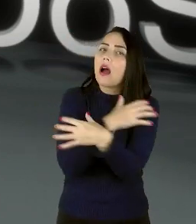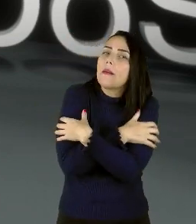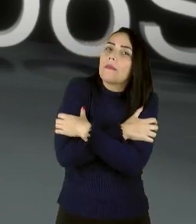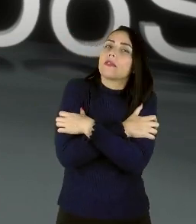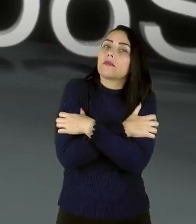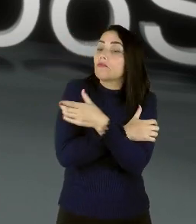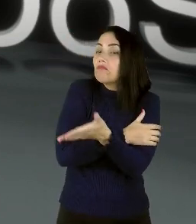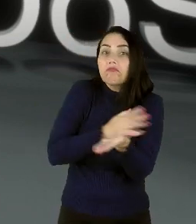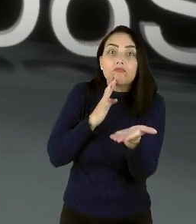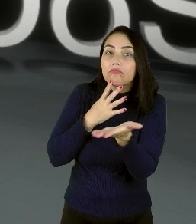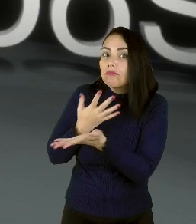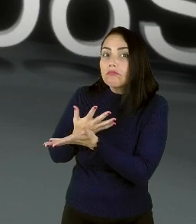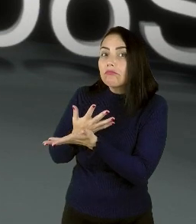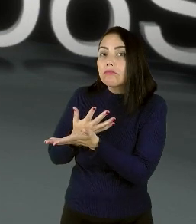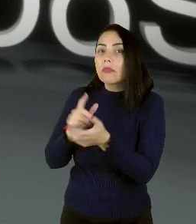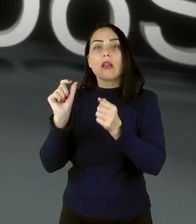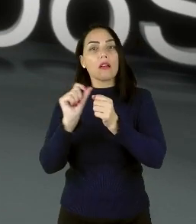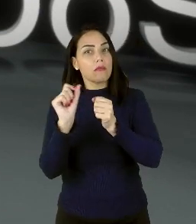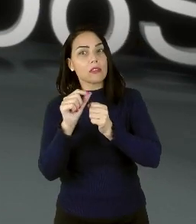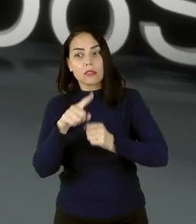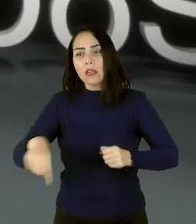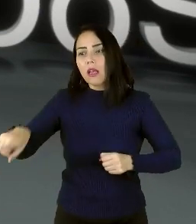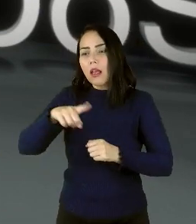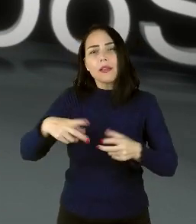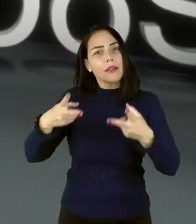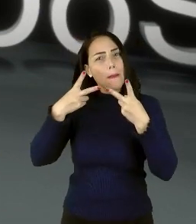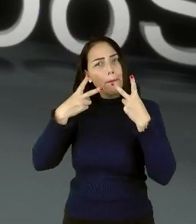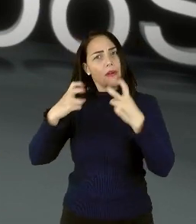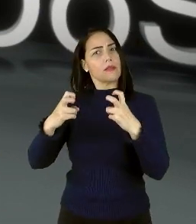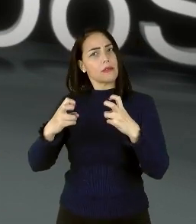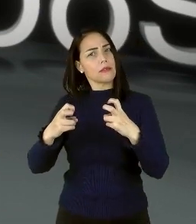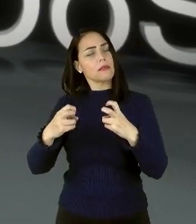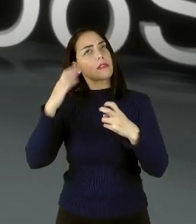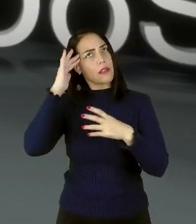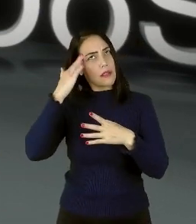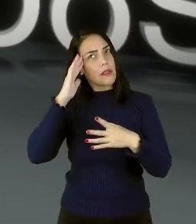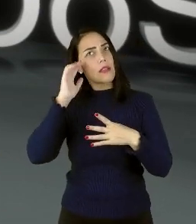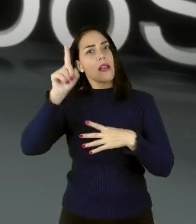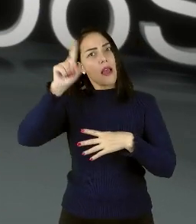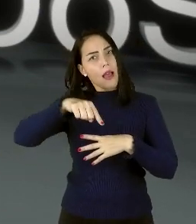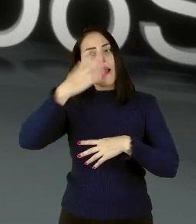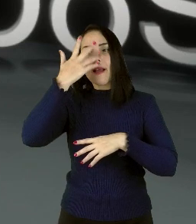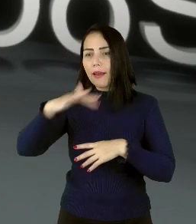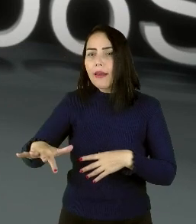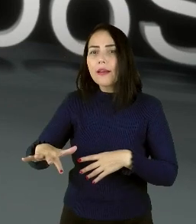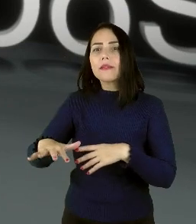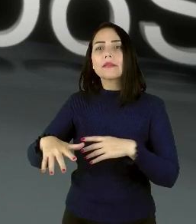era um calor humano? Um abraço. Fazer com que elas se percebessem, entender que eram